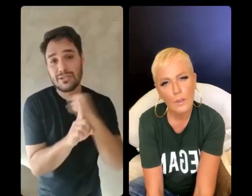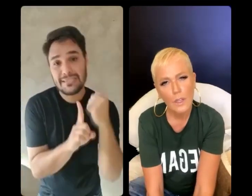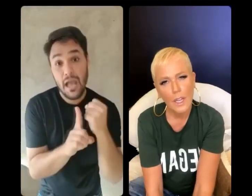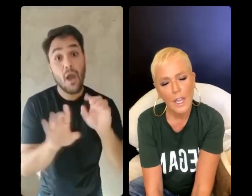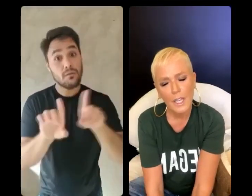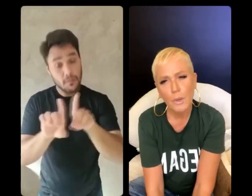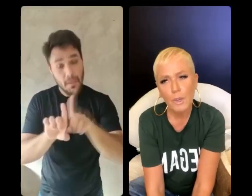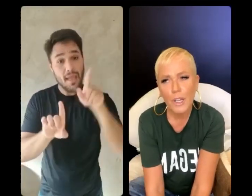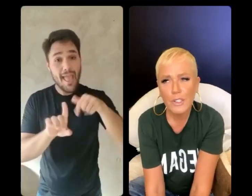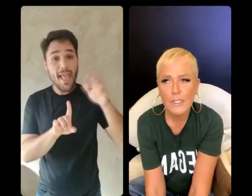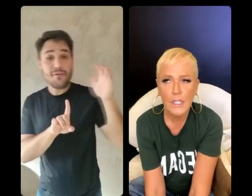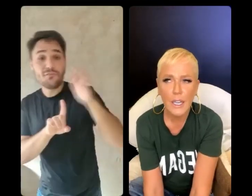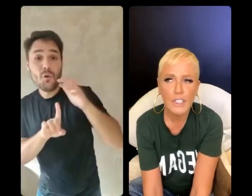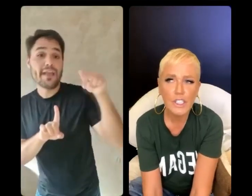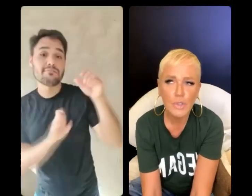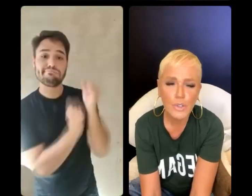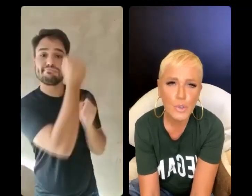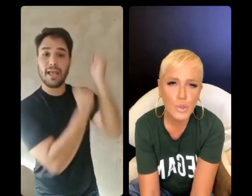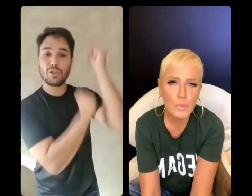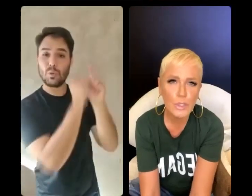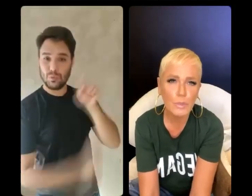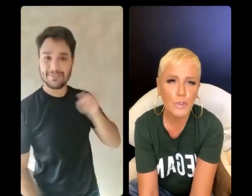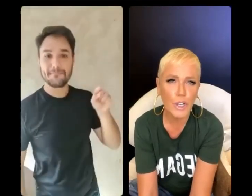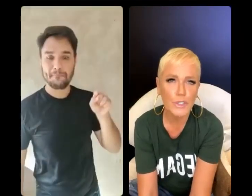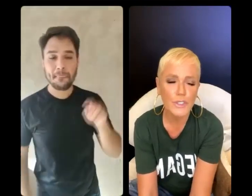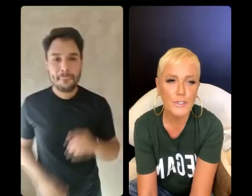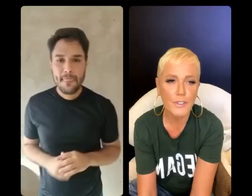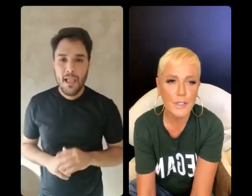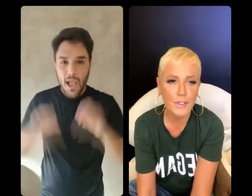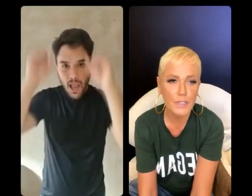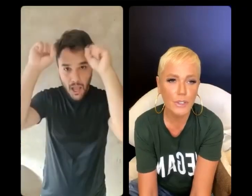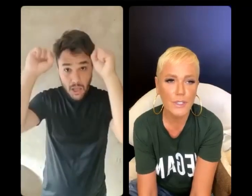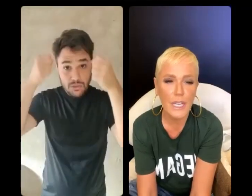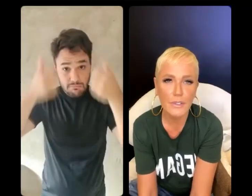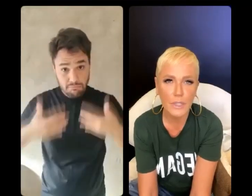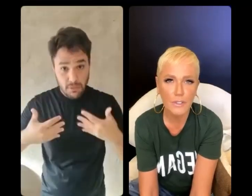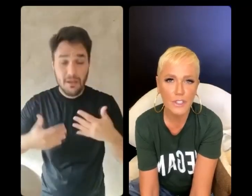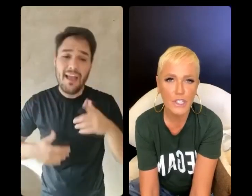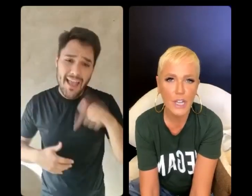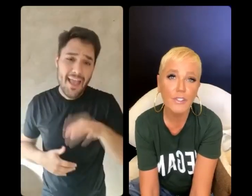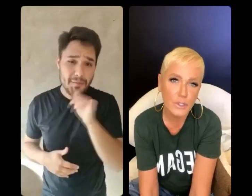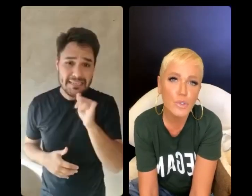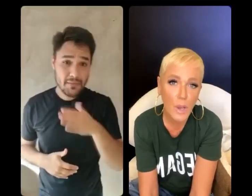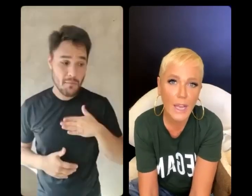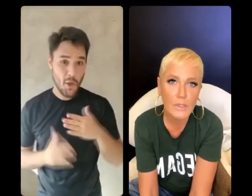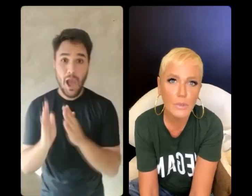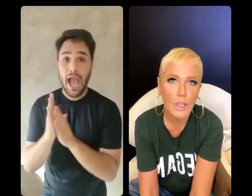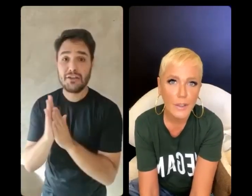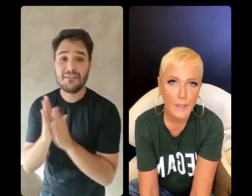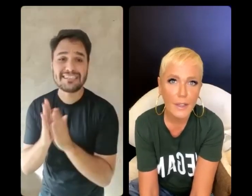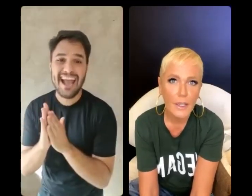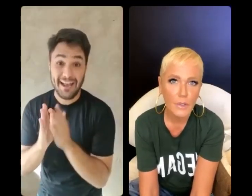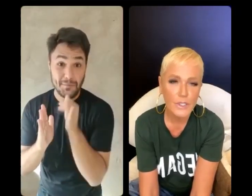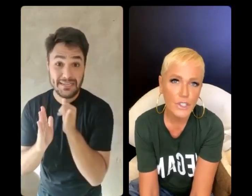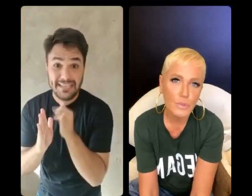agronegócio, né? É, eu acho assim, a gente, nossos costumes são muito fortes. Se você vai fazer teu aniversário, tu tem que festejar fazendo um churrasco,